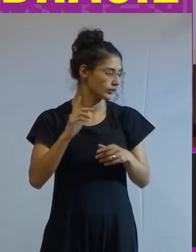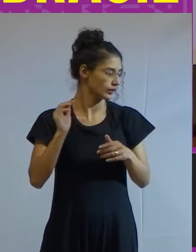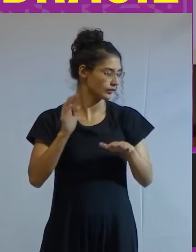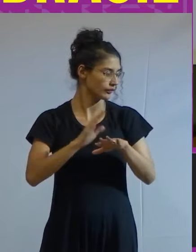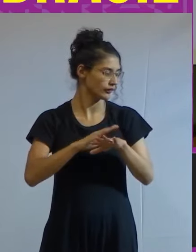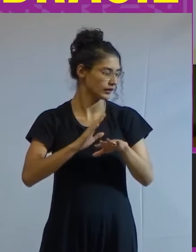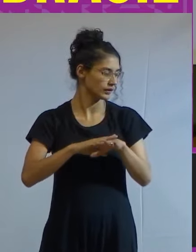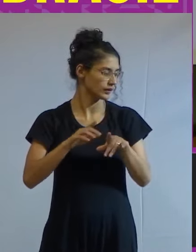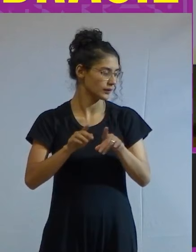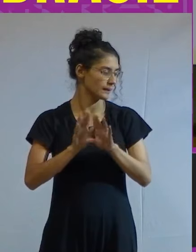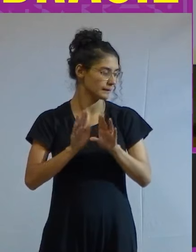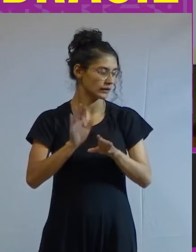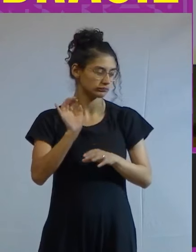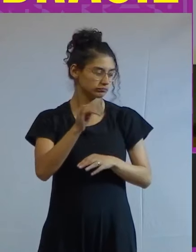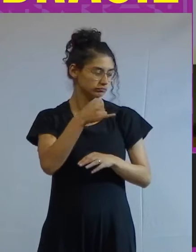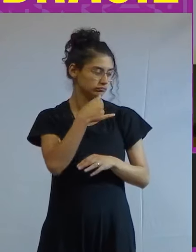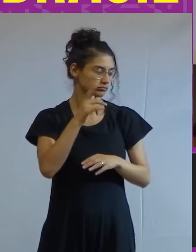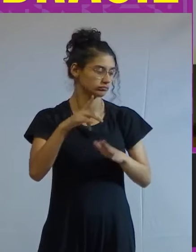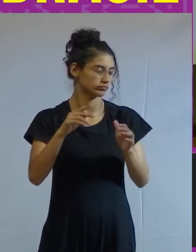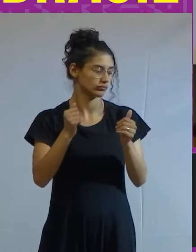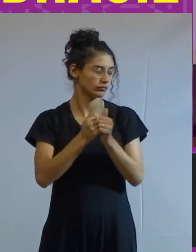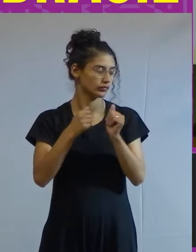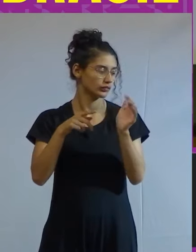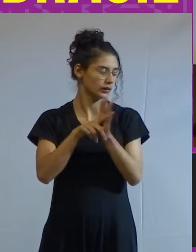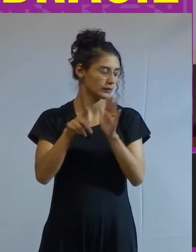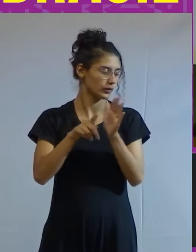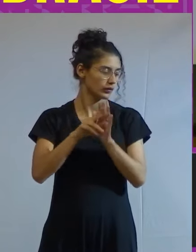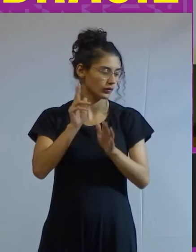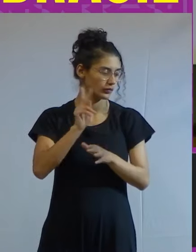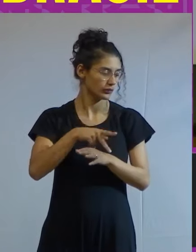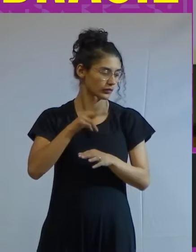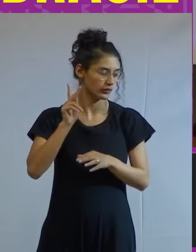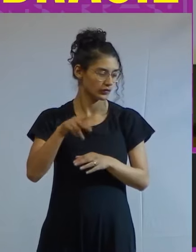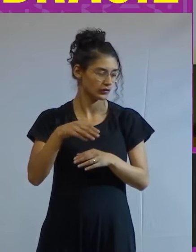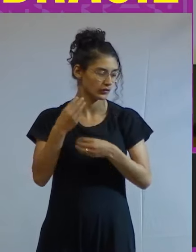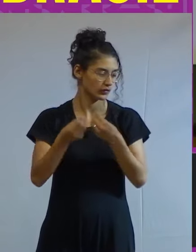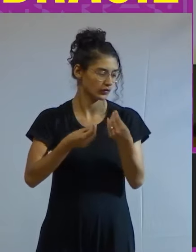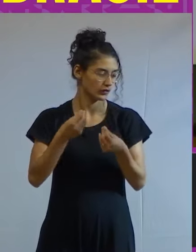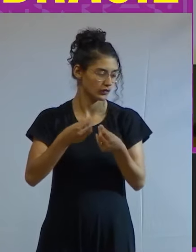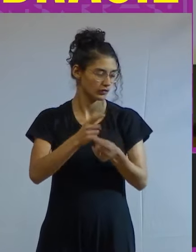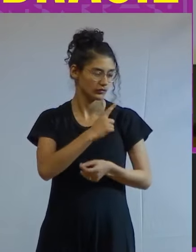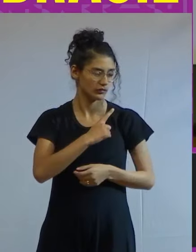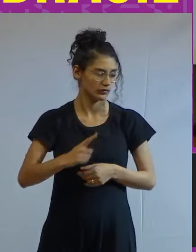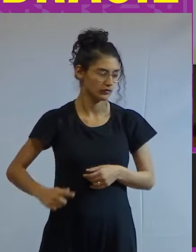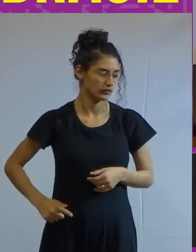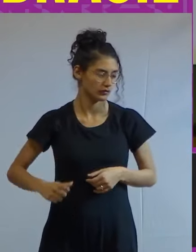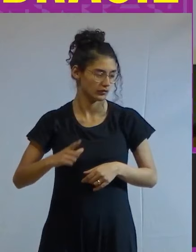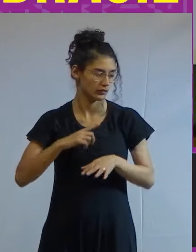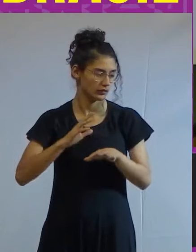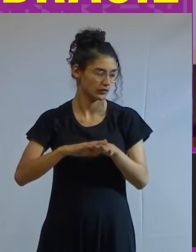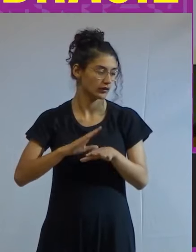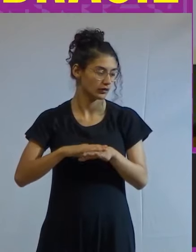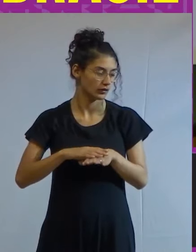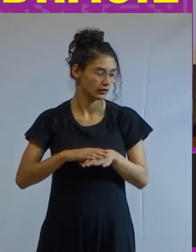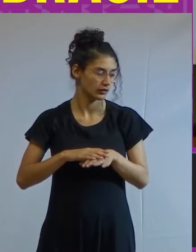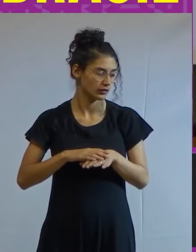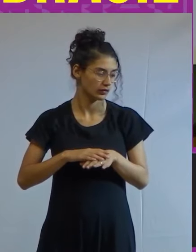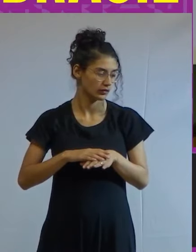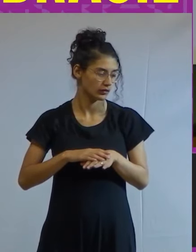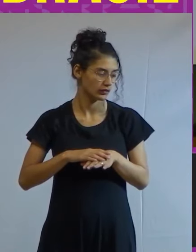sendo feitas só que infelizmente entra na pergunta do professor onde o governo Lula precisa mediar